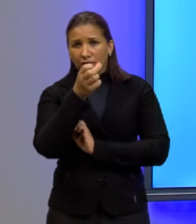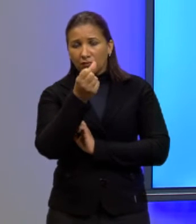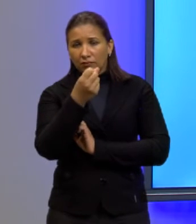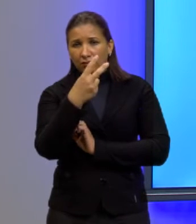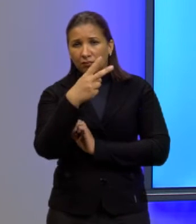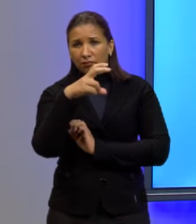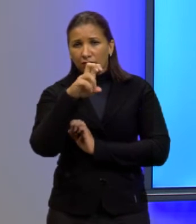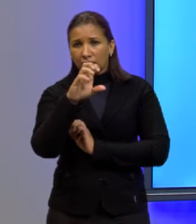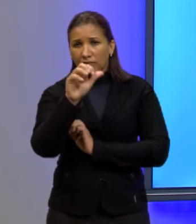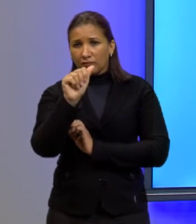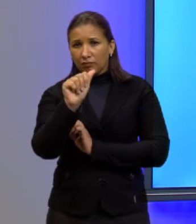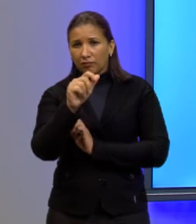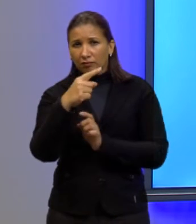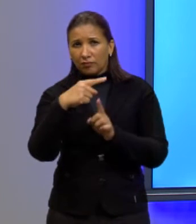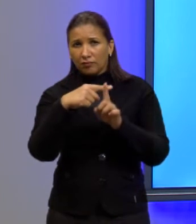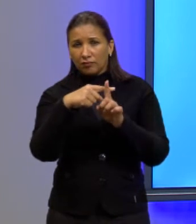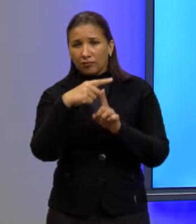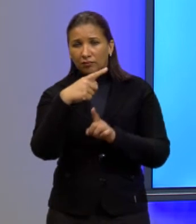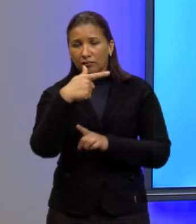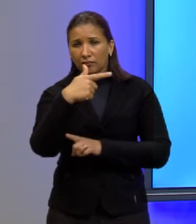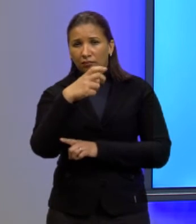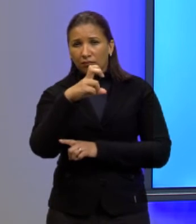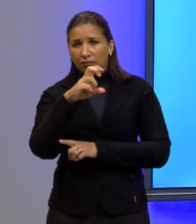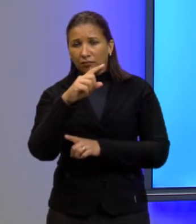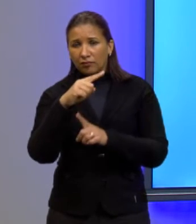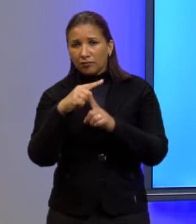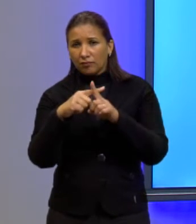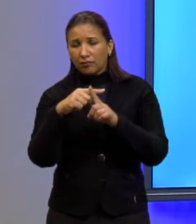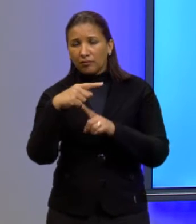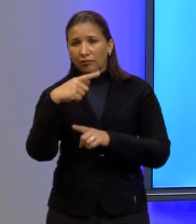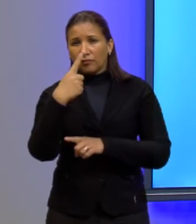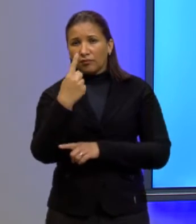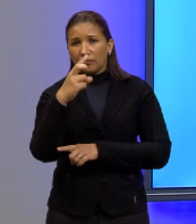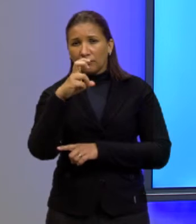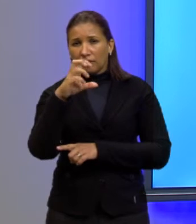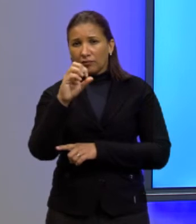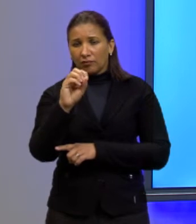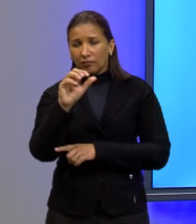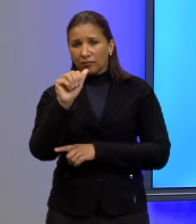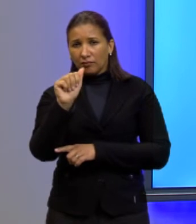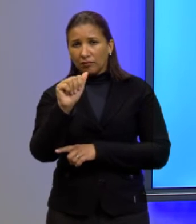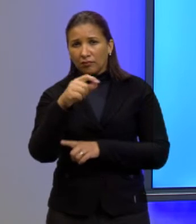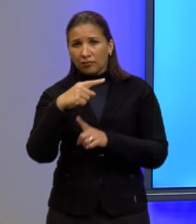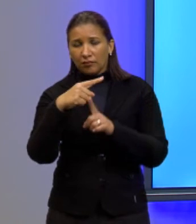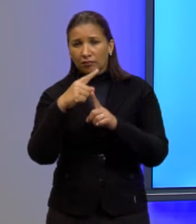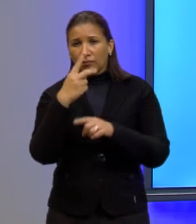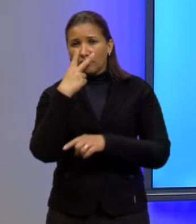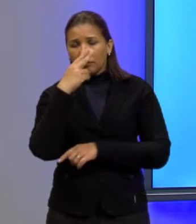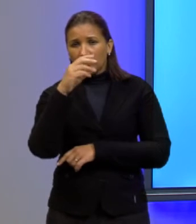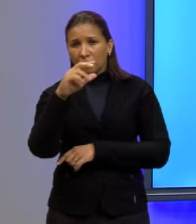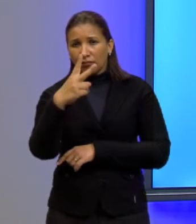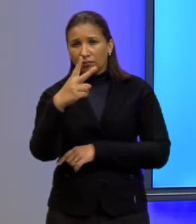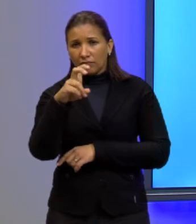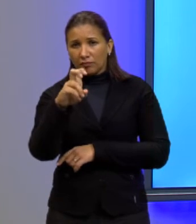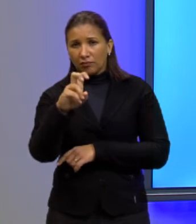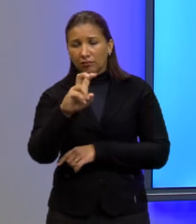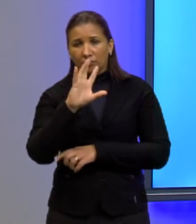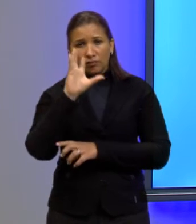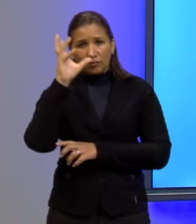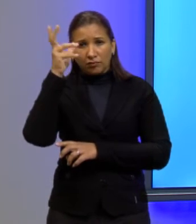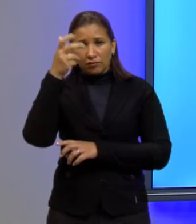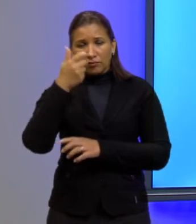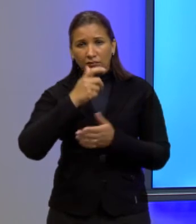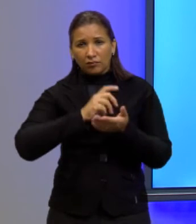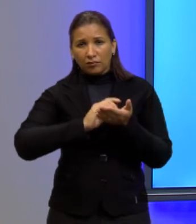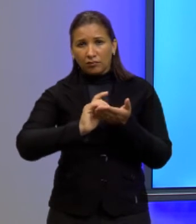5625A mais 75 vezes menos 150A que era o B igual a 25 resolve-se a